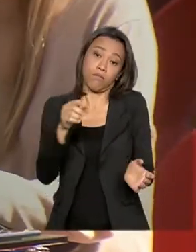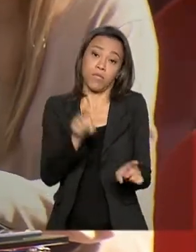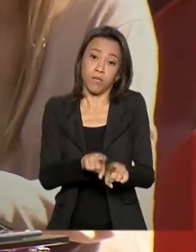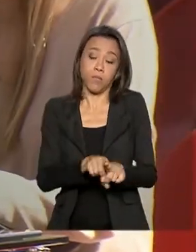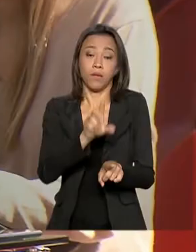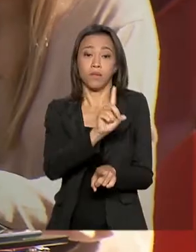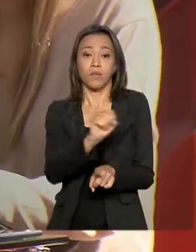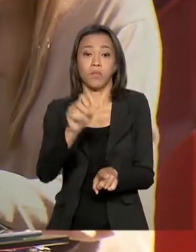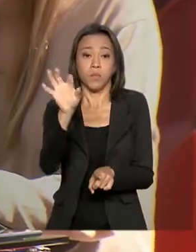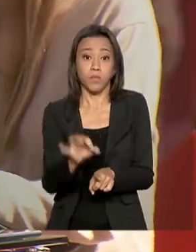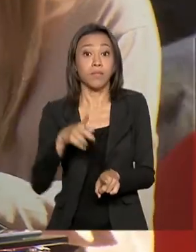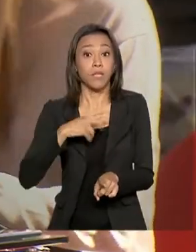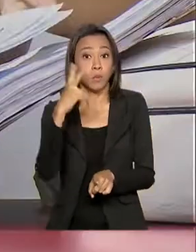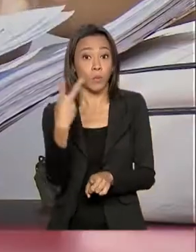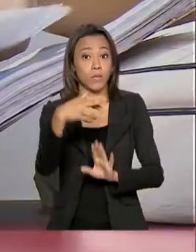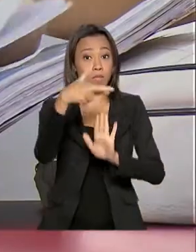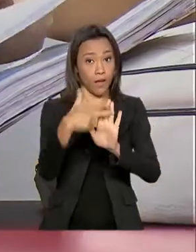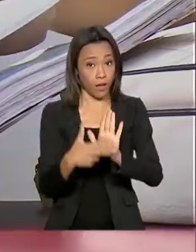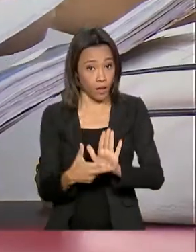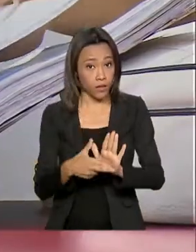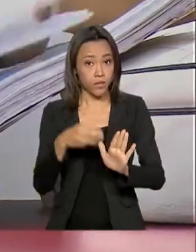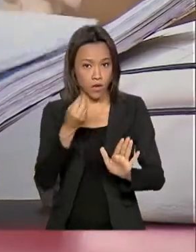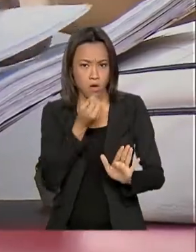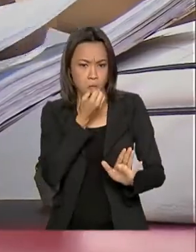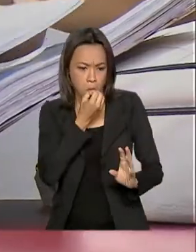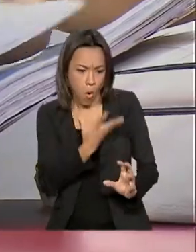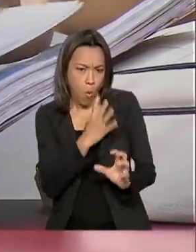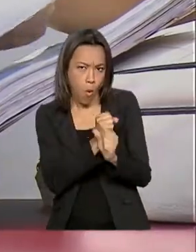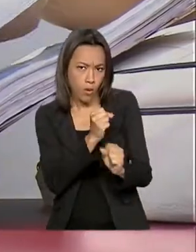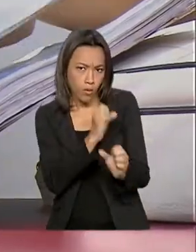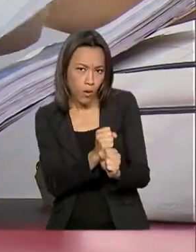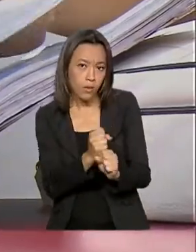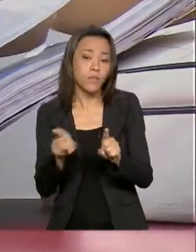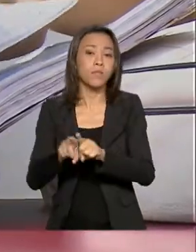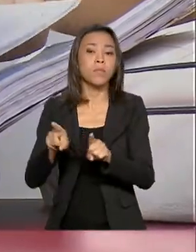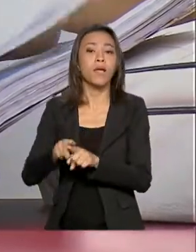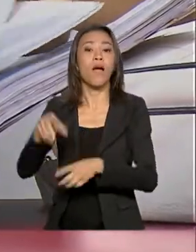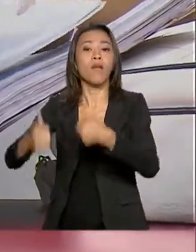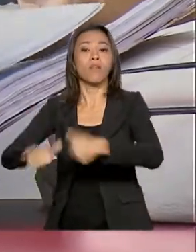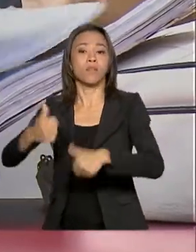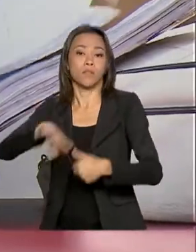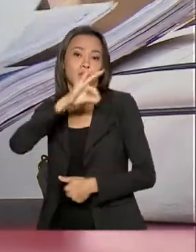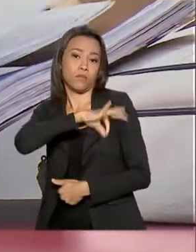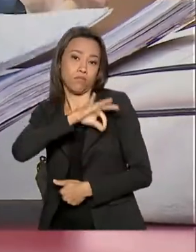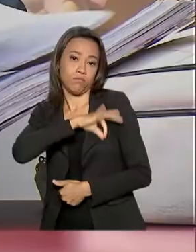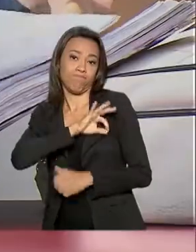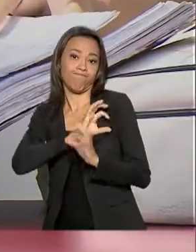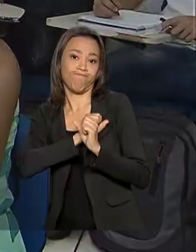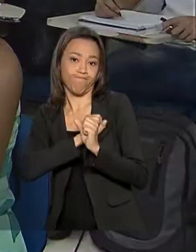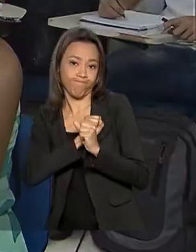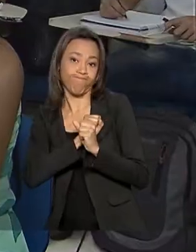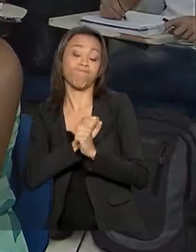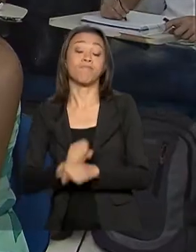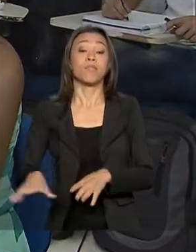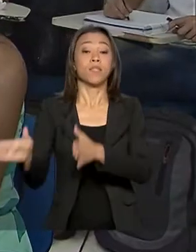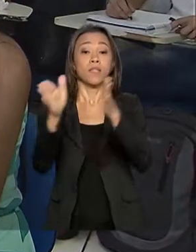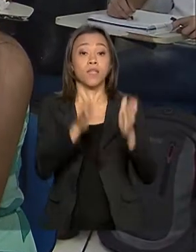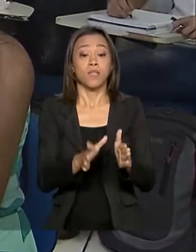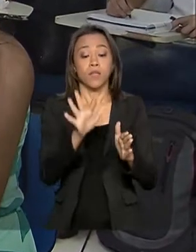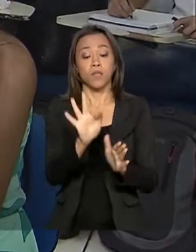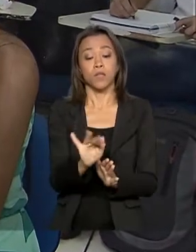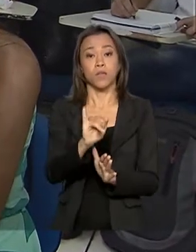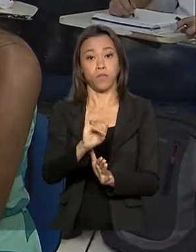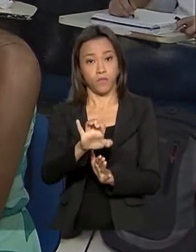critérios de avaliação, desempenho no Enem e avaliação da renda. Já o FIES, o Fundo de Financiamento